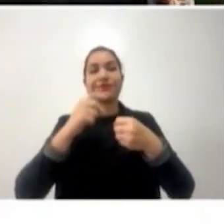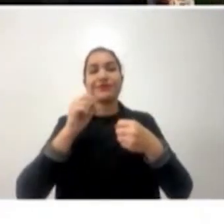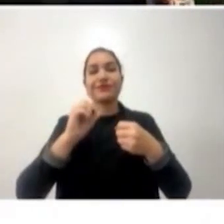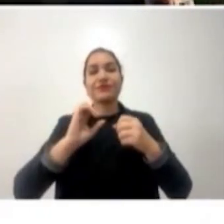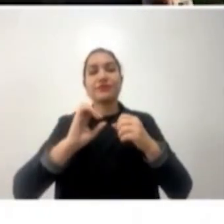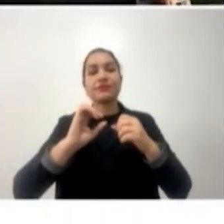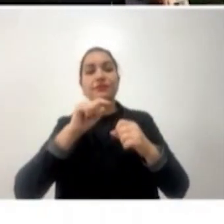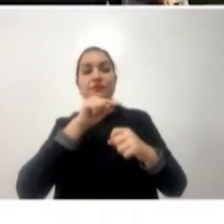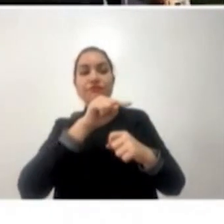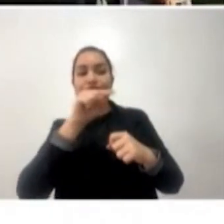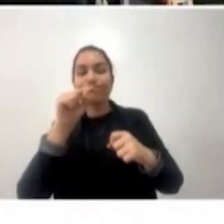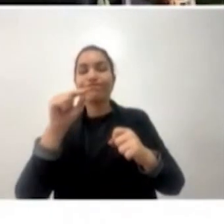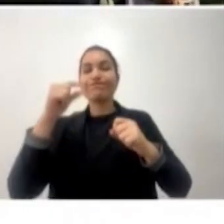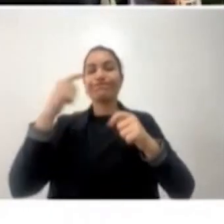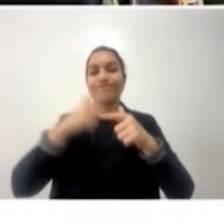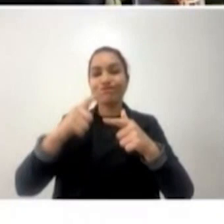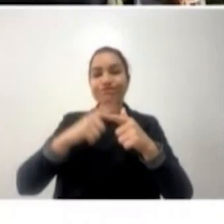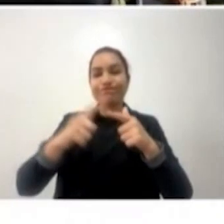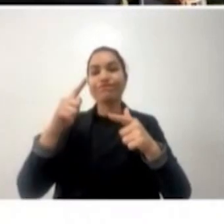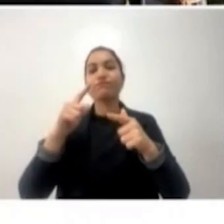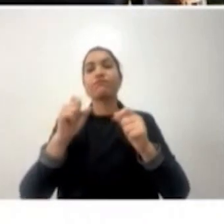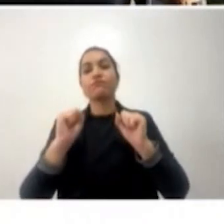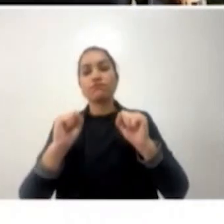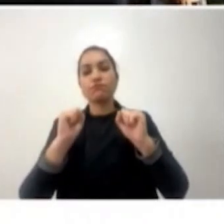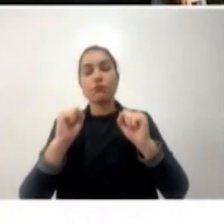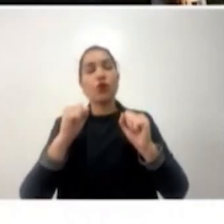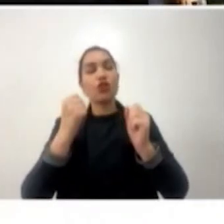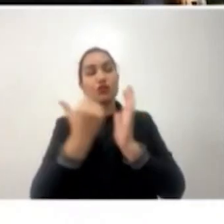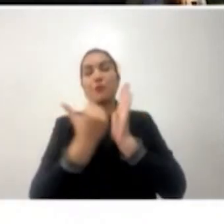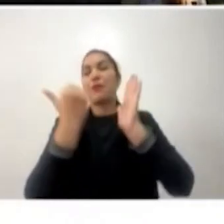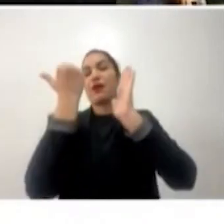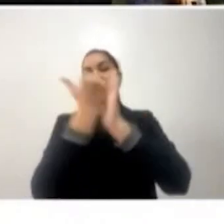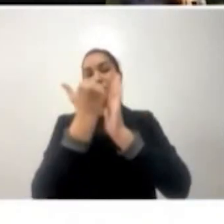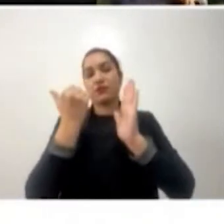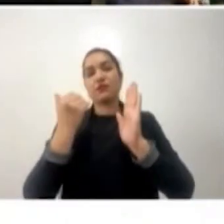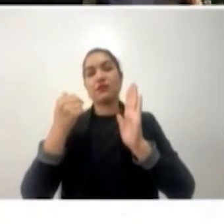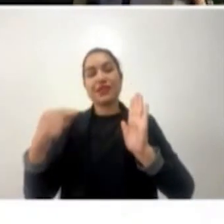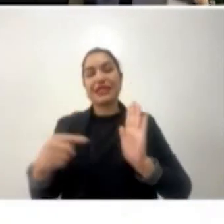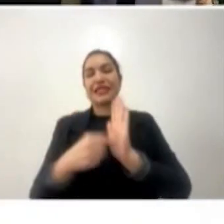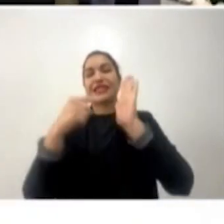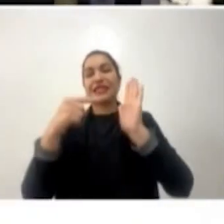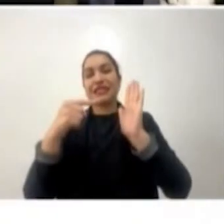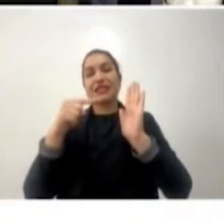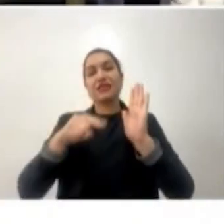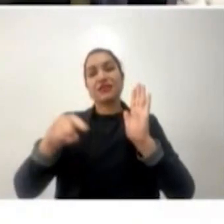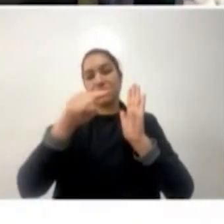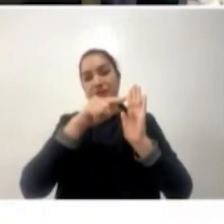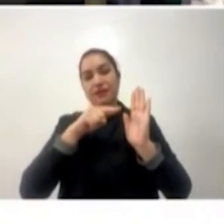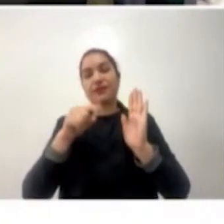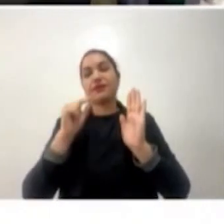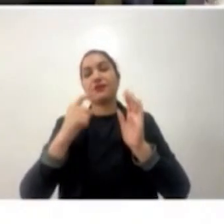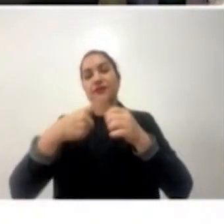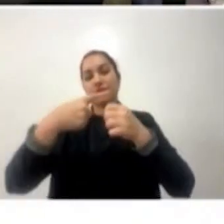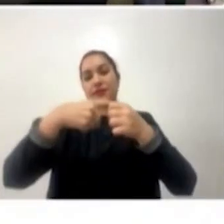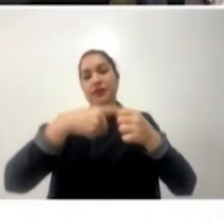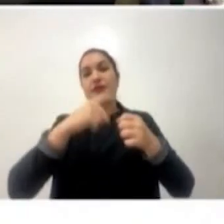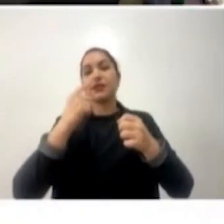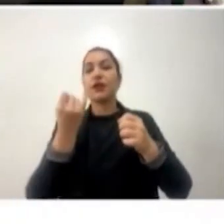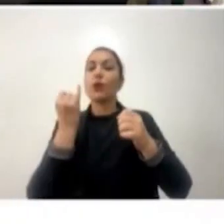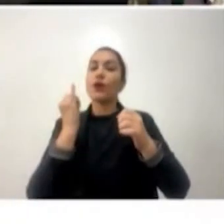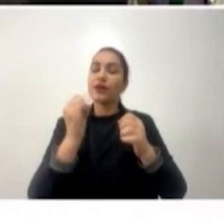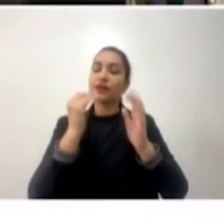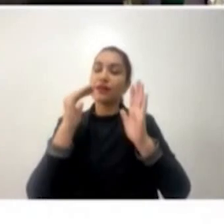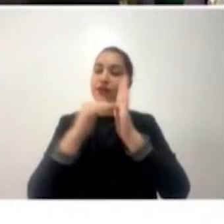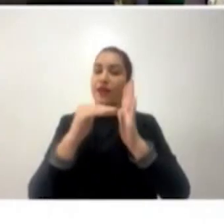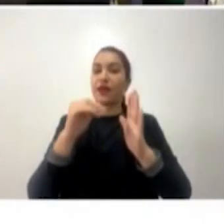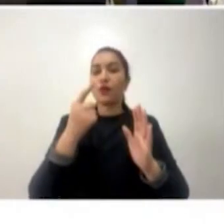calamidade, é onde os rios tiveram mais impacto naqueles municípios, então até um milhão e meio